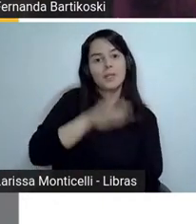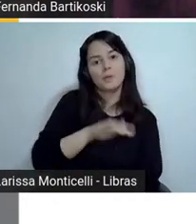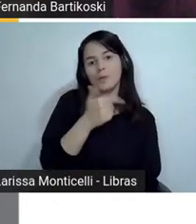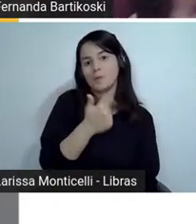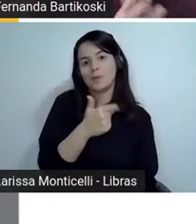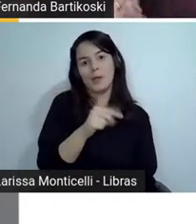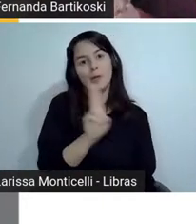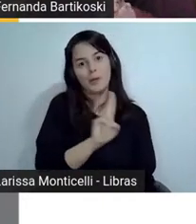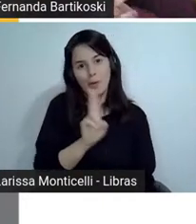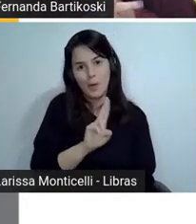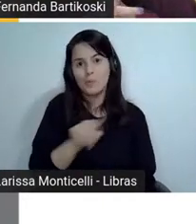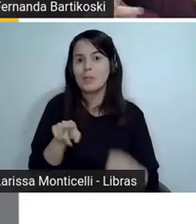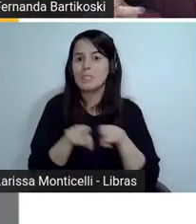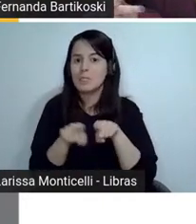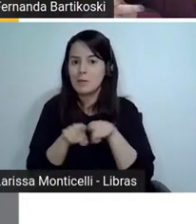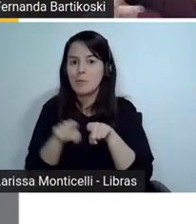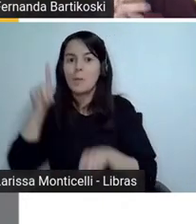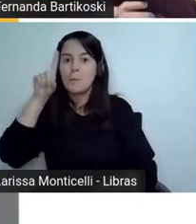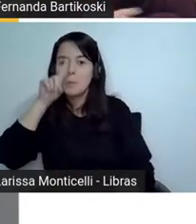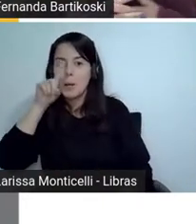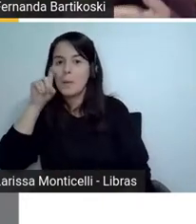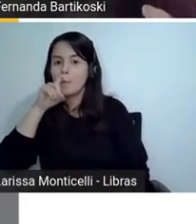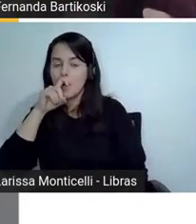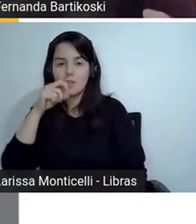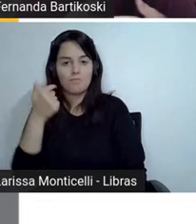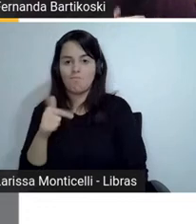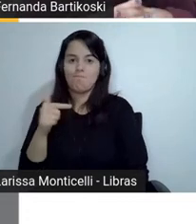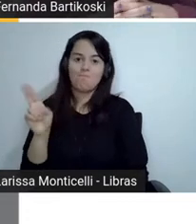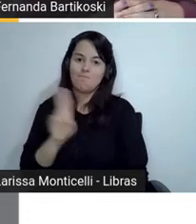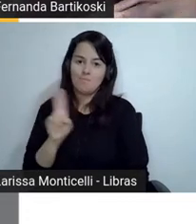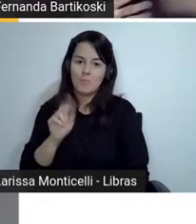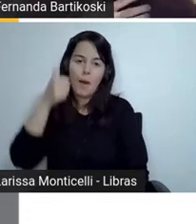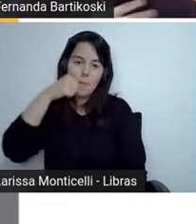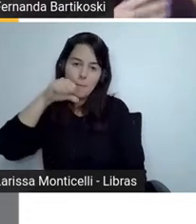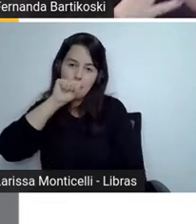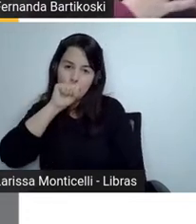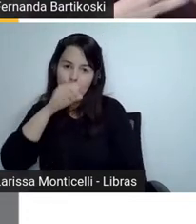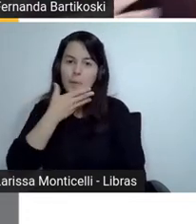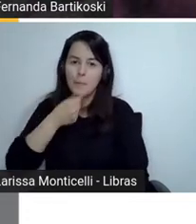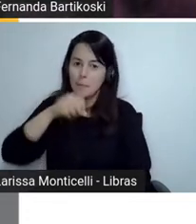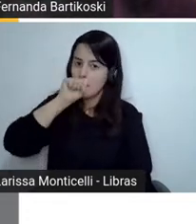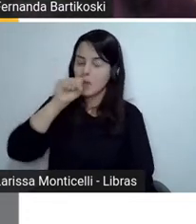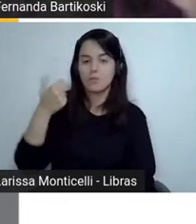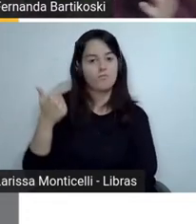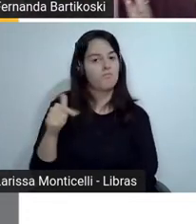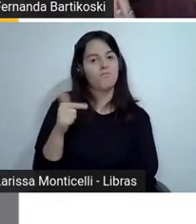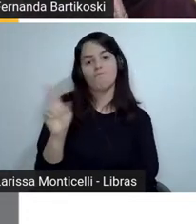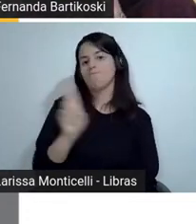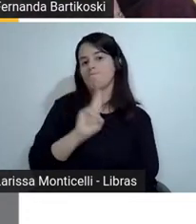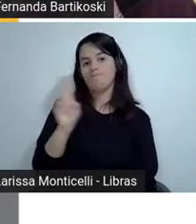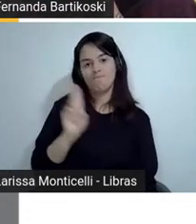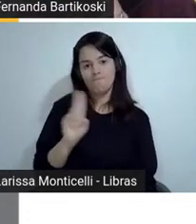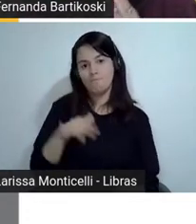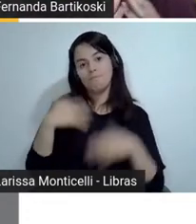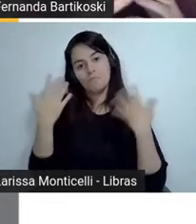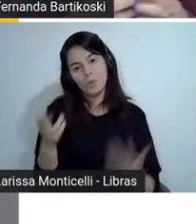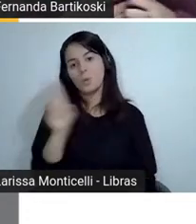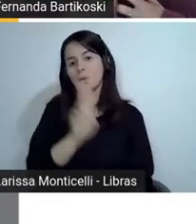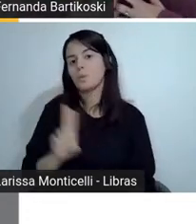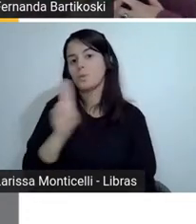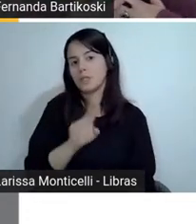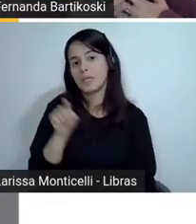a mãe do menino então a gente pode pedir para os alunos a partir dessa leitura que ele já tem do texto